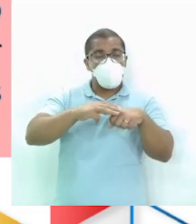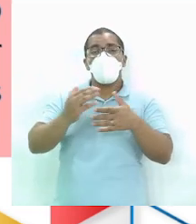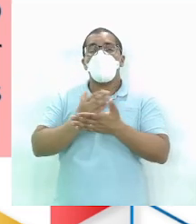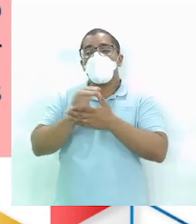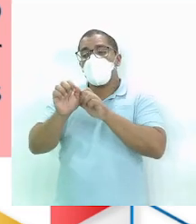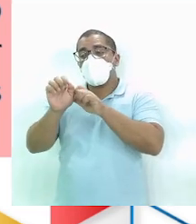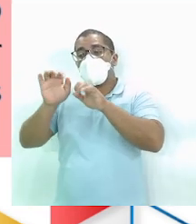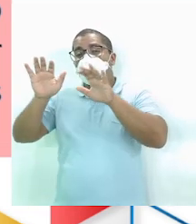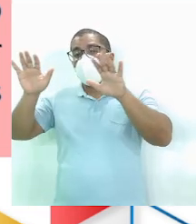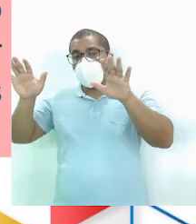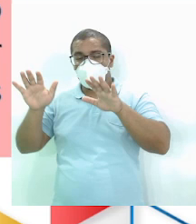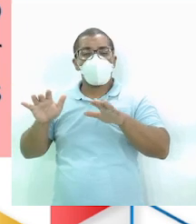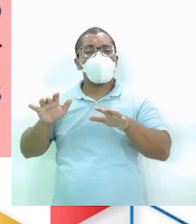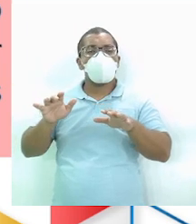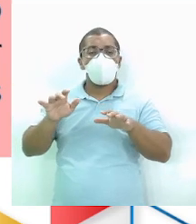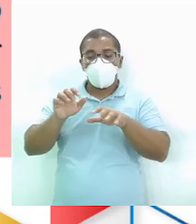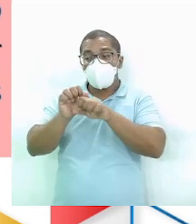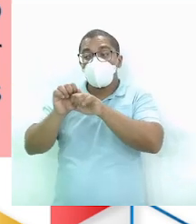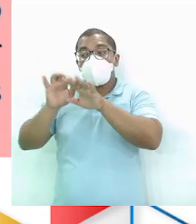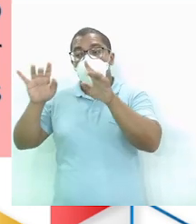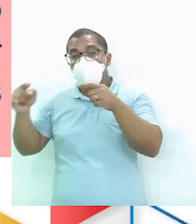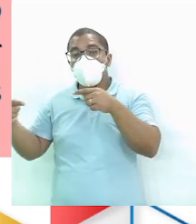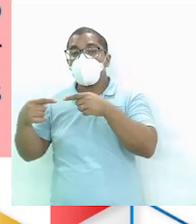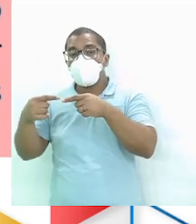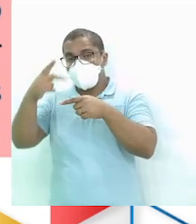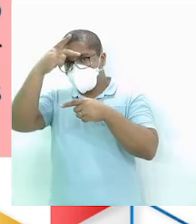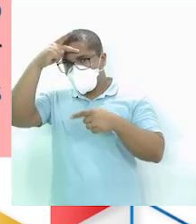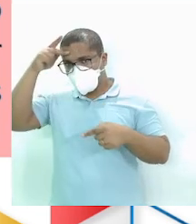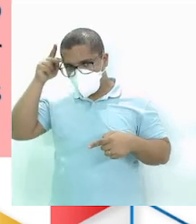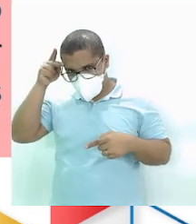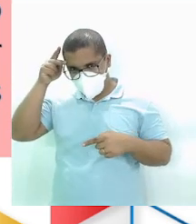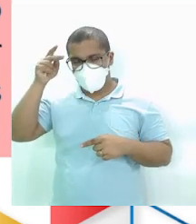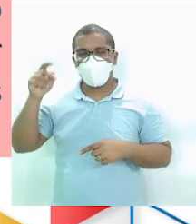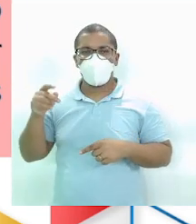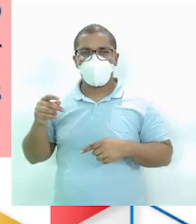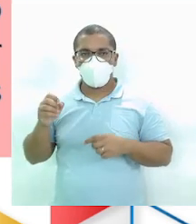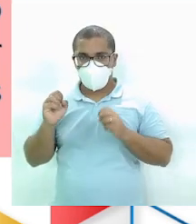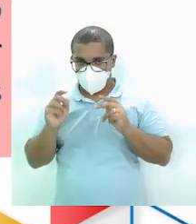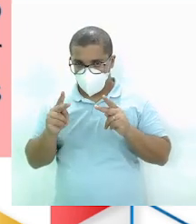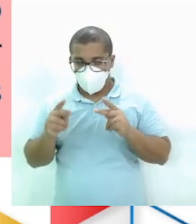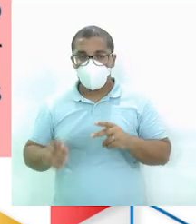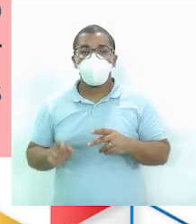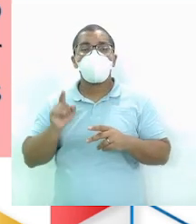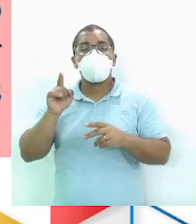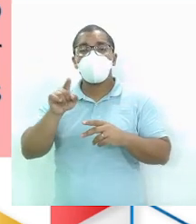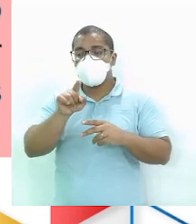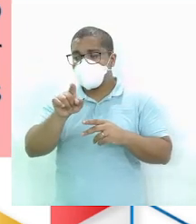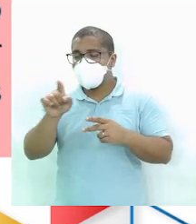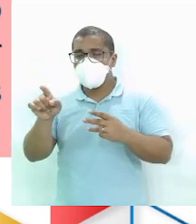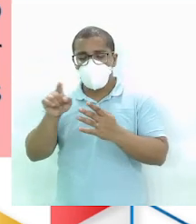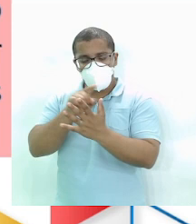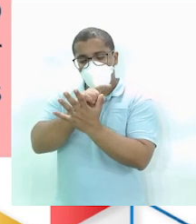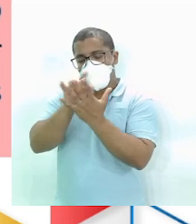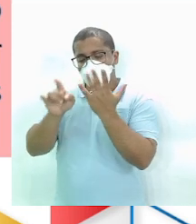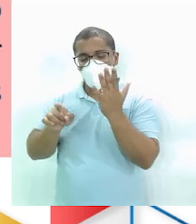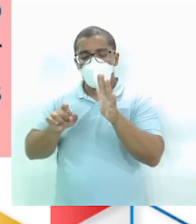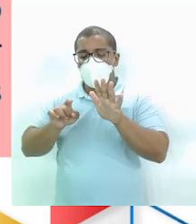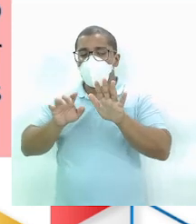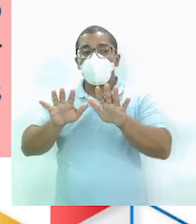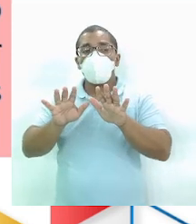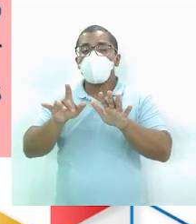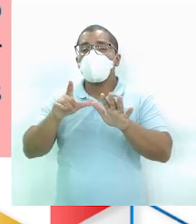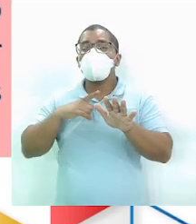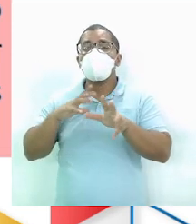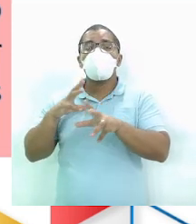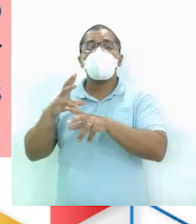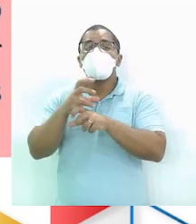claros Então os mais claros Representam as pessoas Ok? Que estão Dessa razão Nós